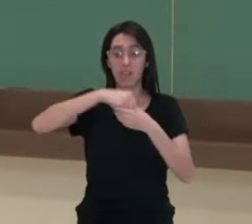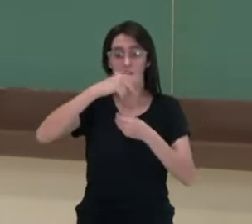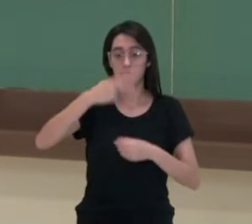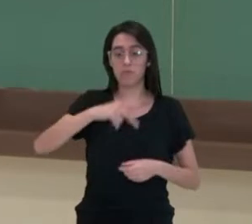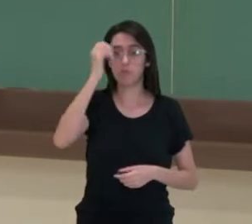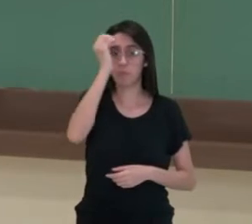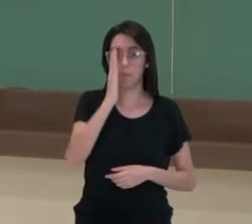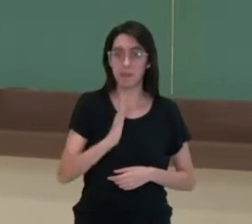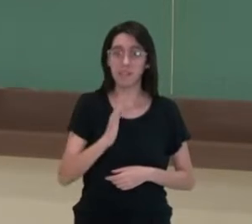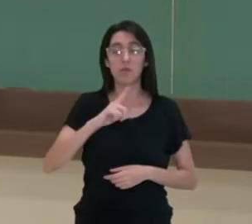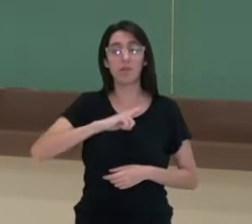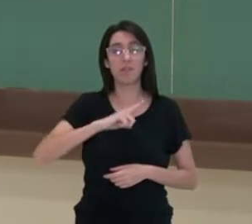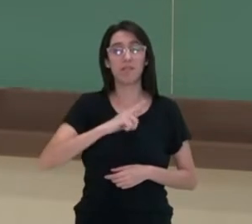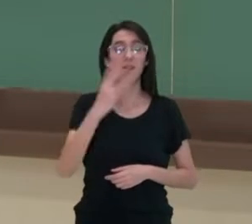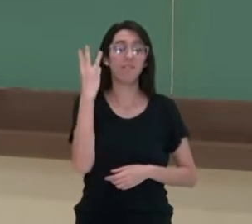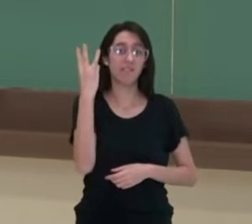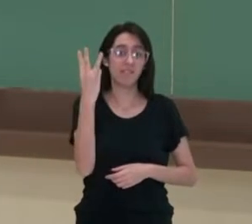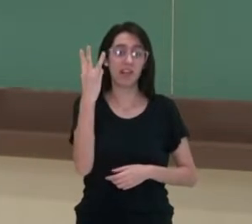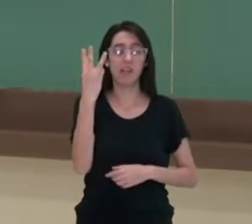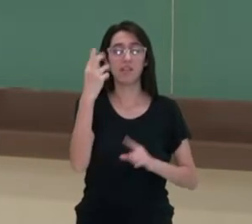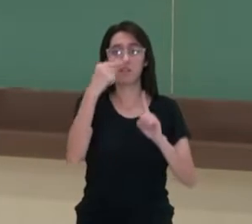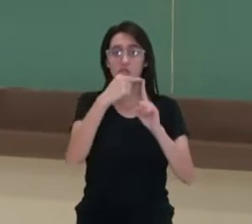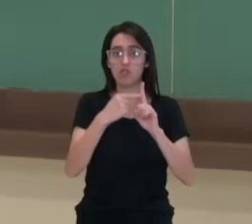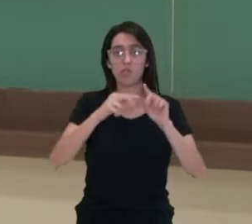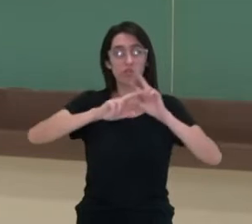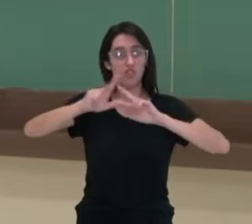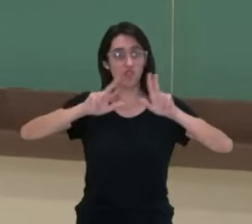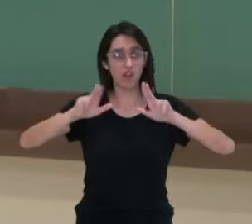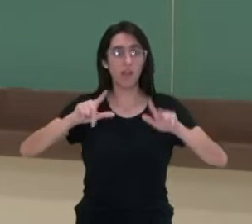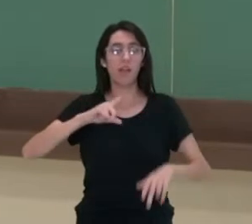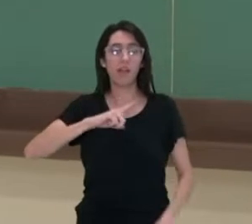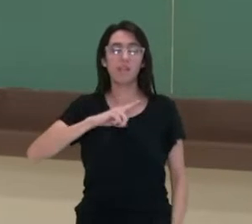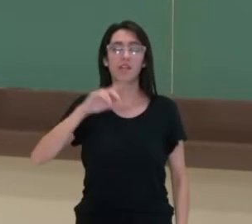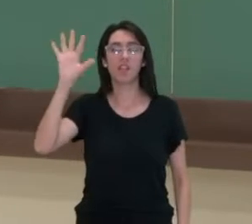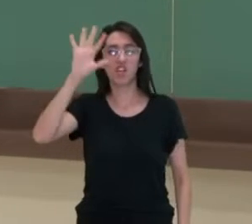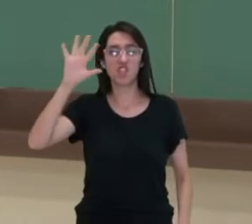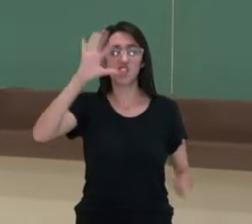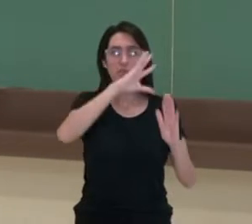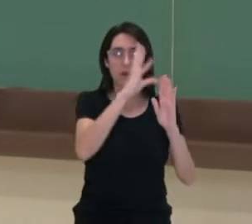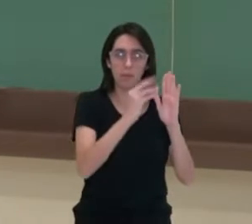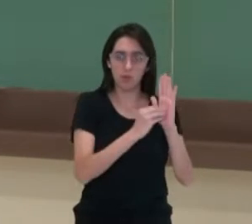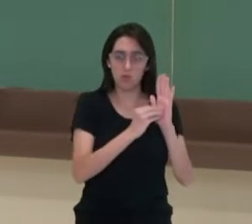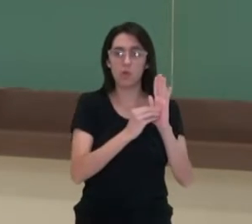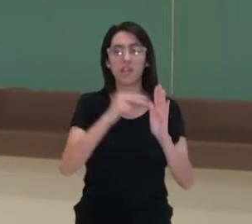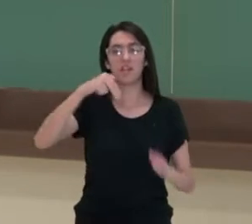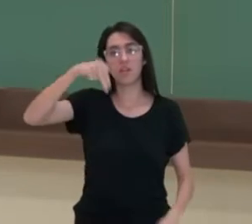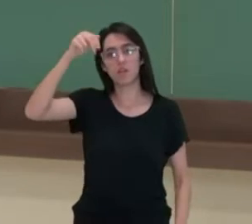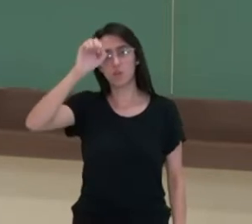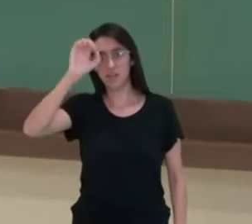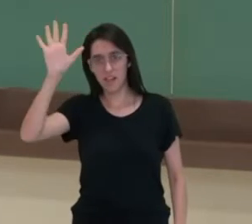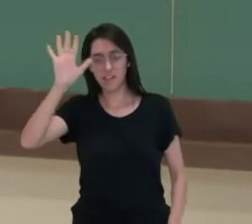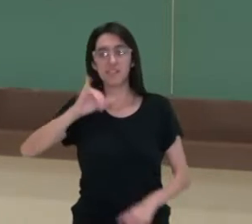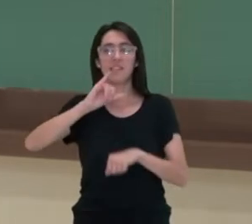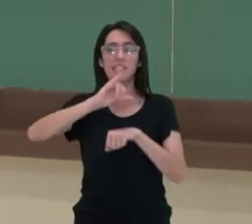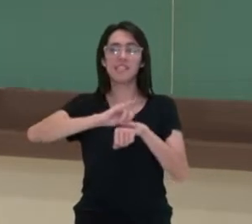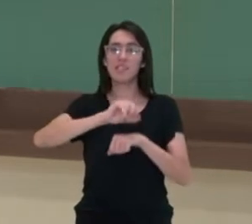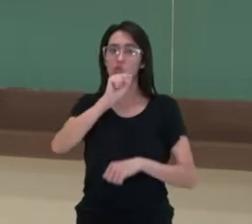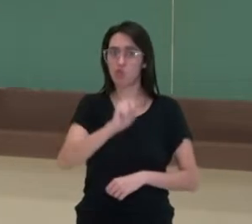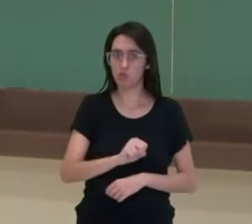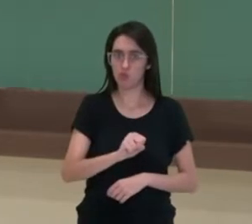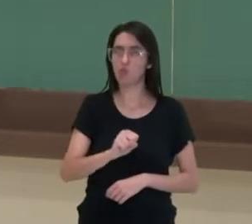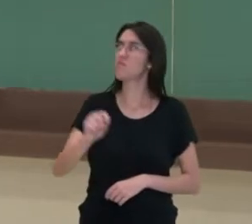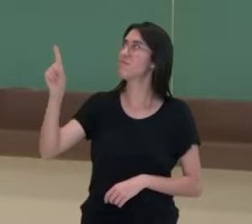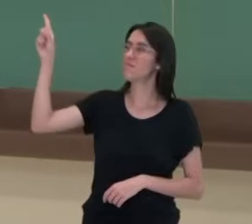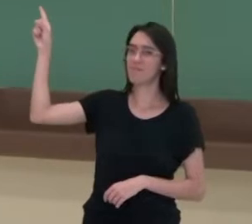observamos três dinâmicas diferentes. Nós vemos a região amazônica, nordeste e centro-sul. Observe que no